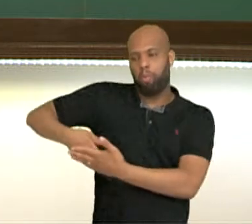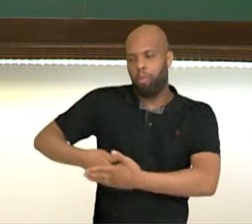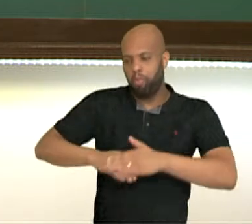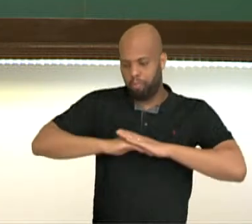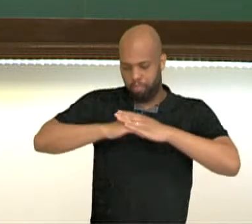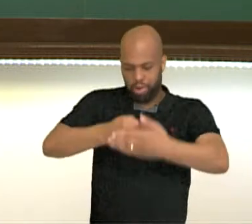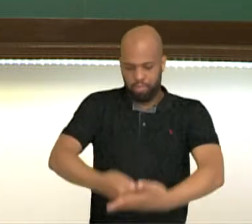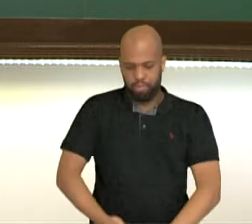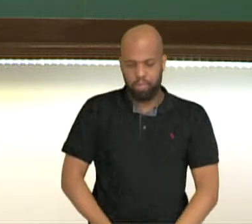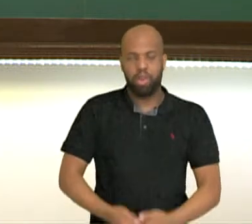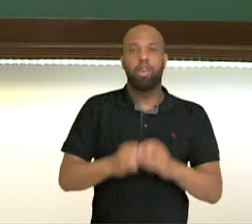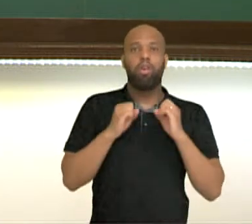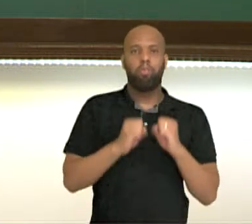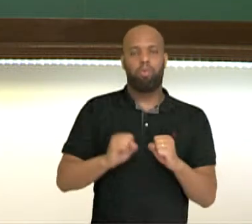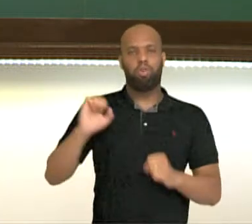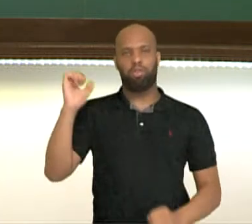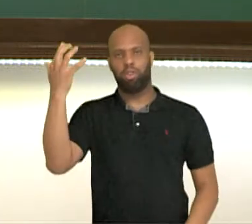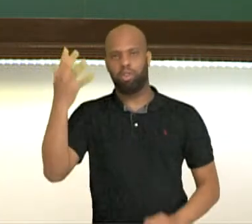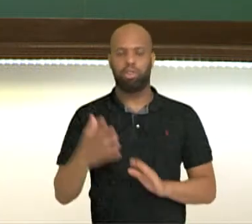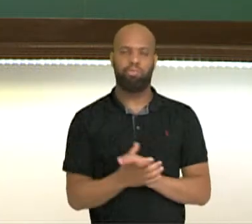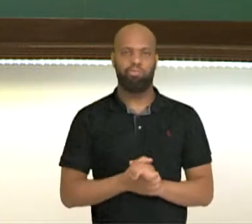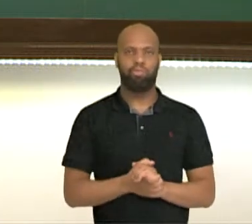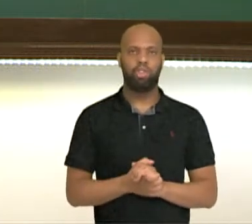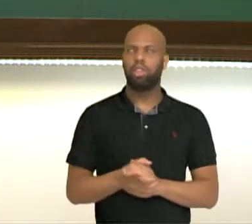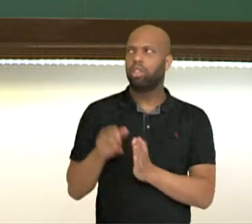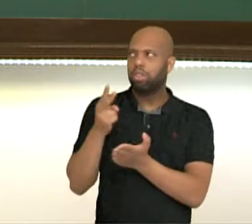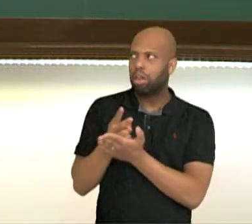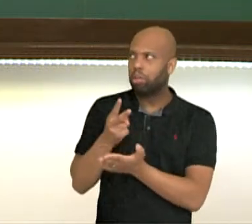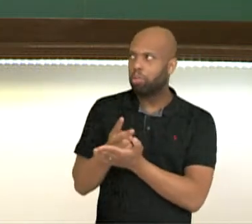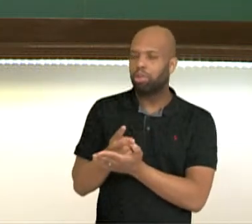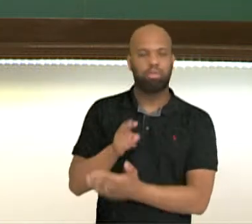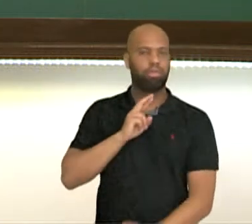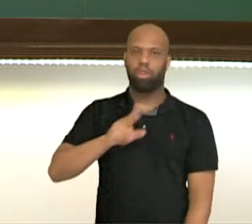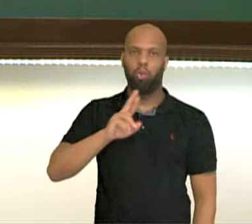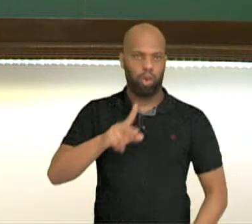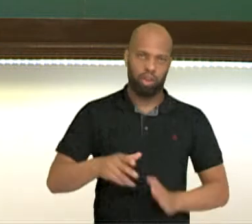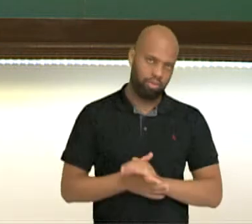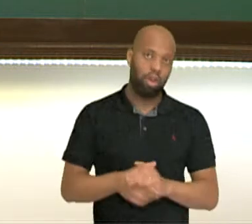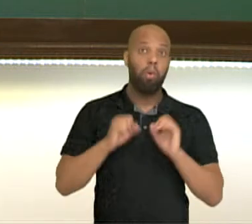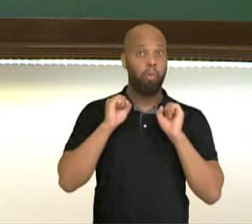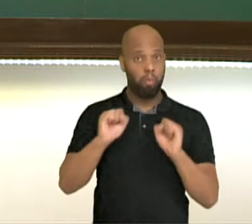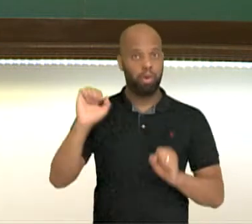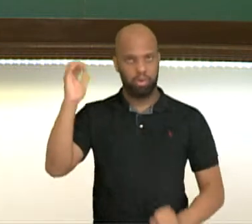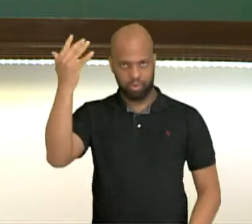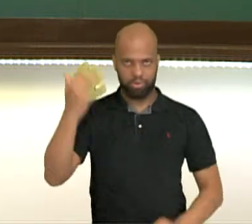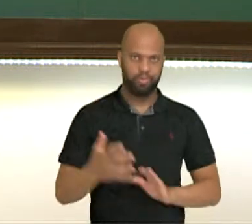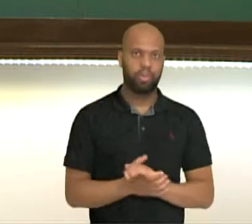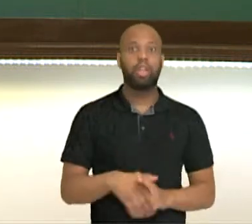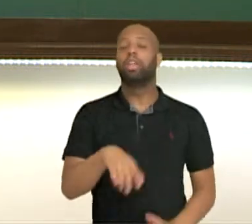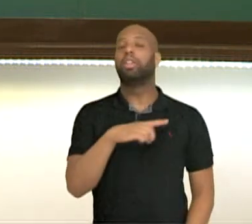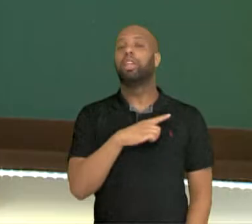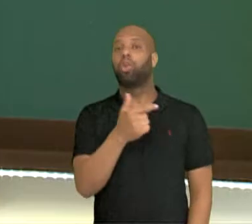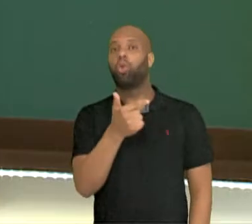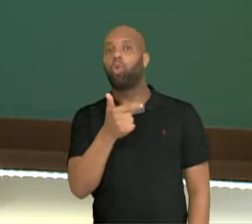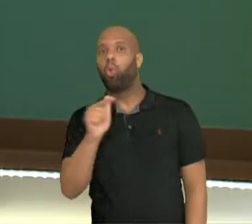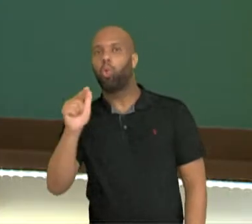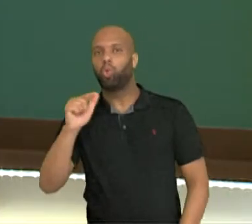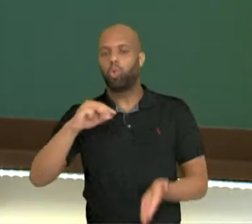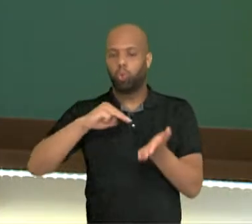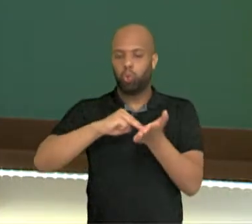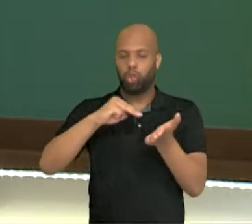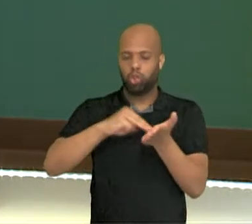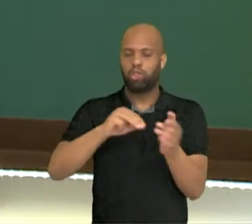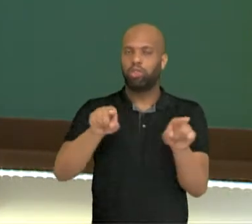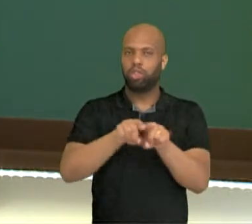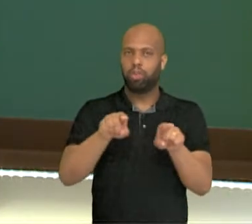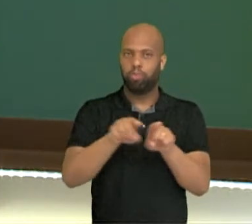Isso pode acontecer. Sempre acontece, professora? Não é o caso. Pode acontecer. Outra causa, professora?